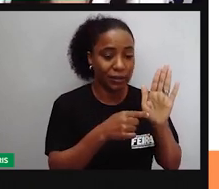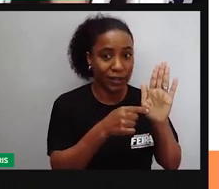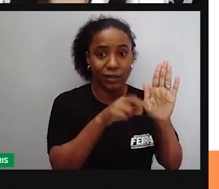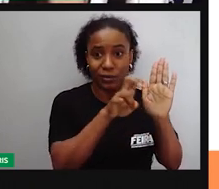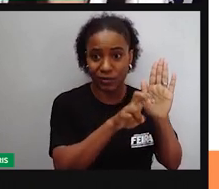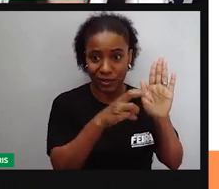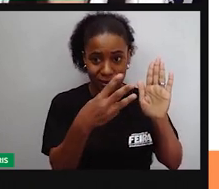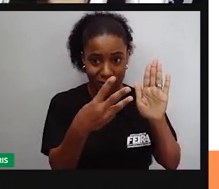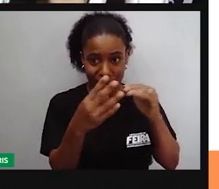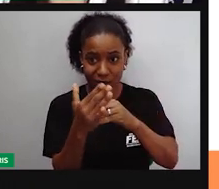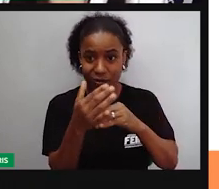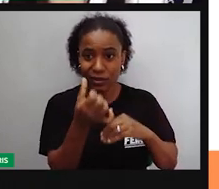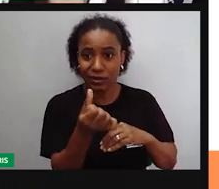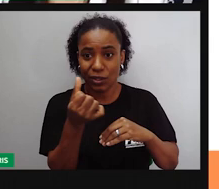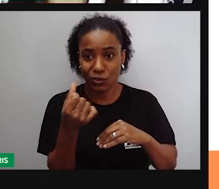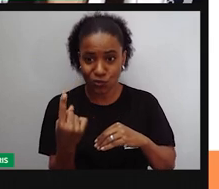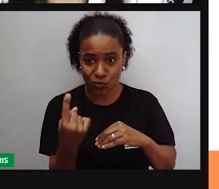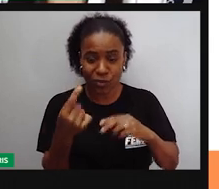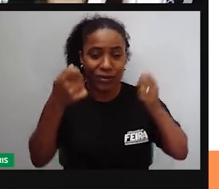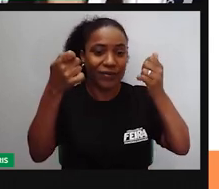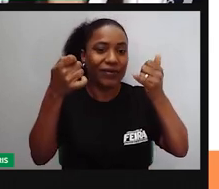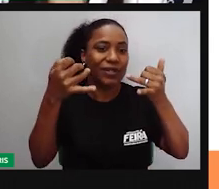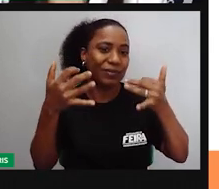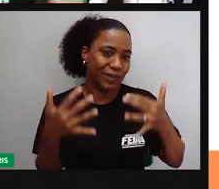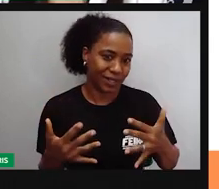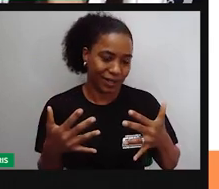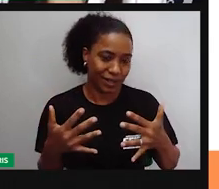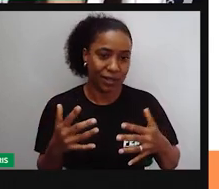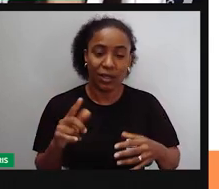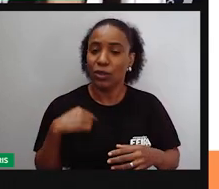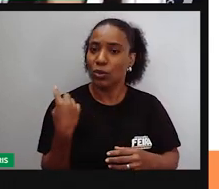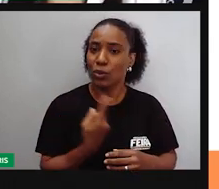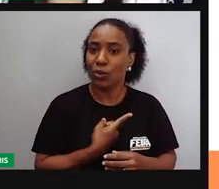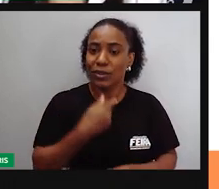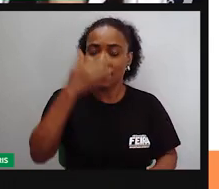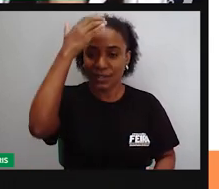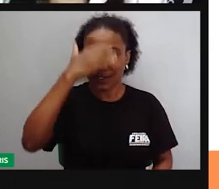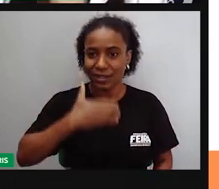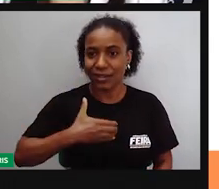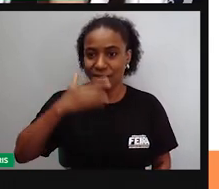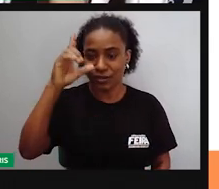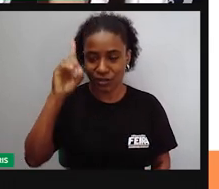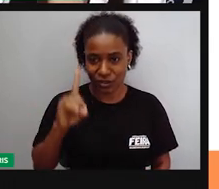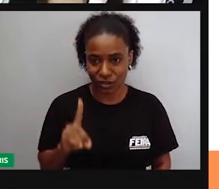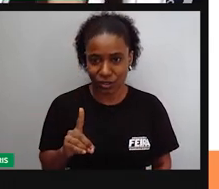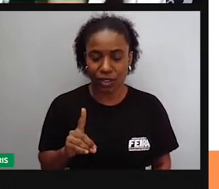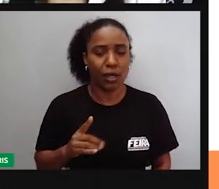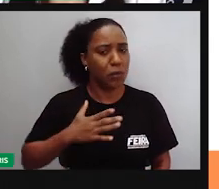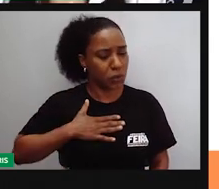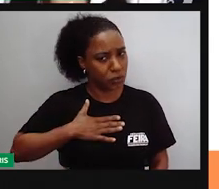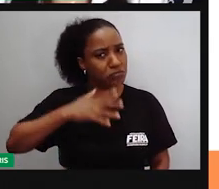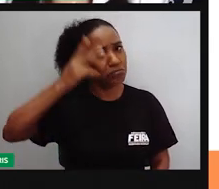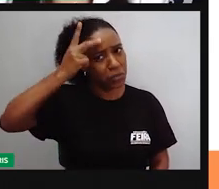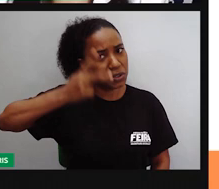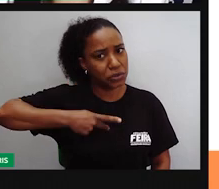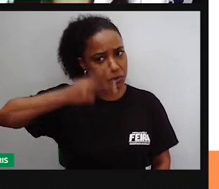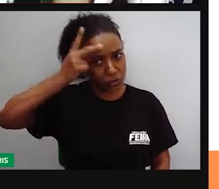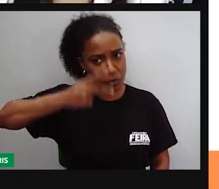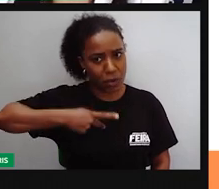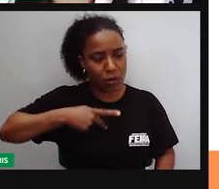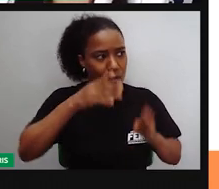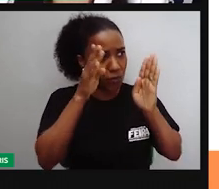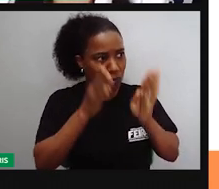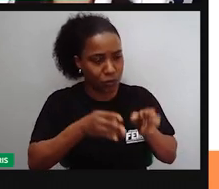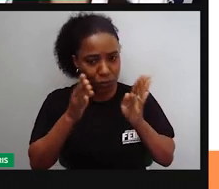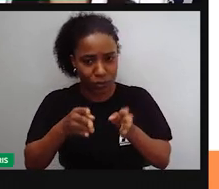pensar aí que quando a gente vai exercer a nossa cidadania, né? Seja de forma individual ou seja organizada aí num